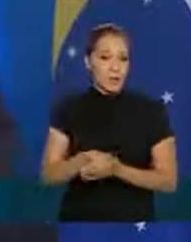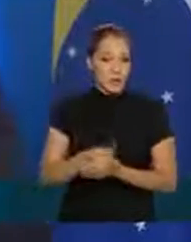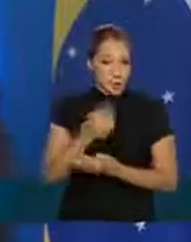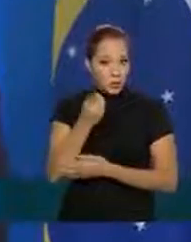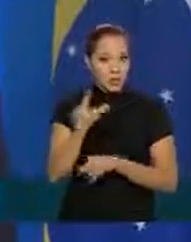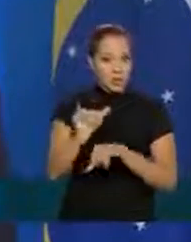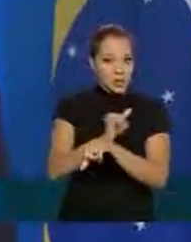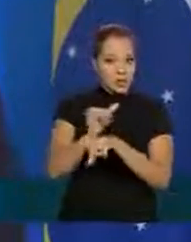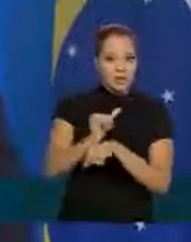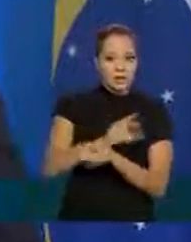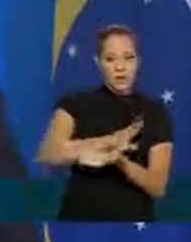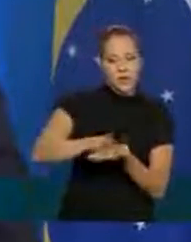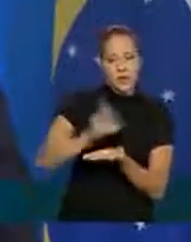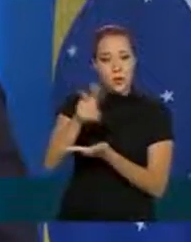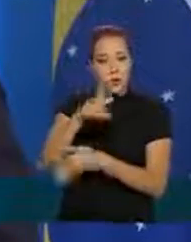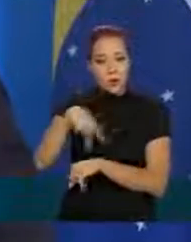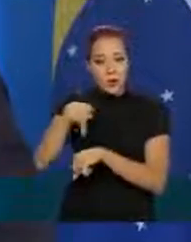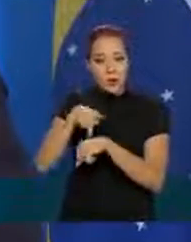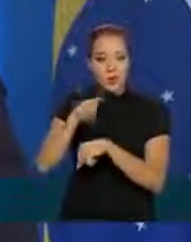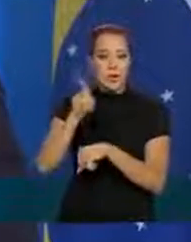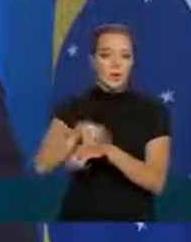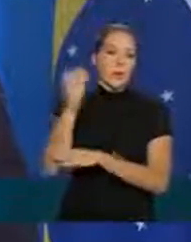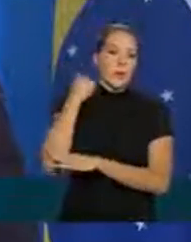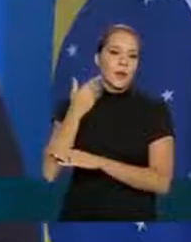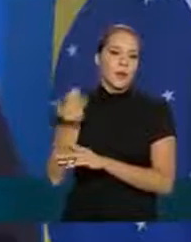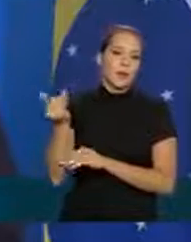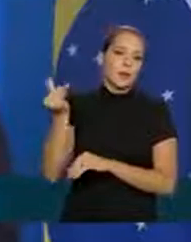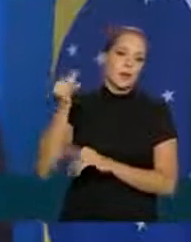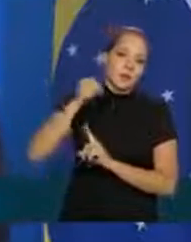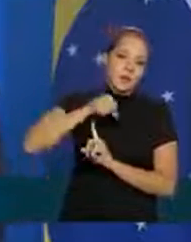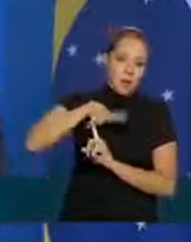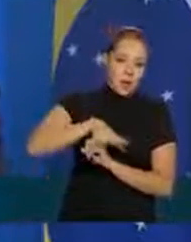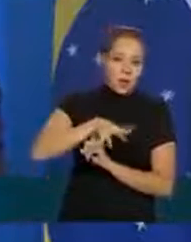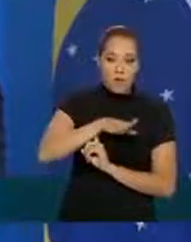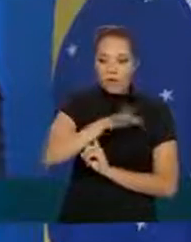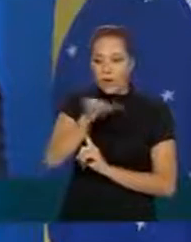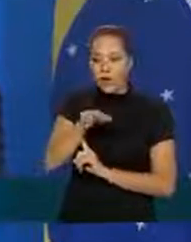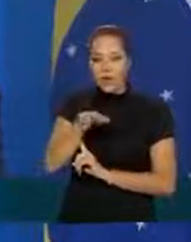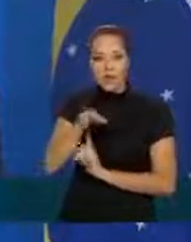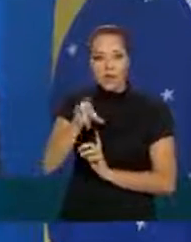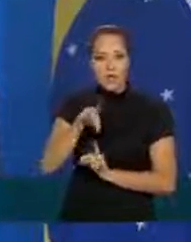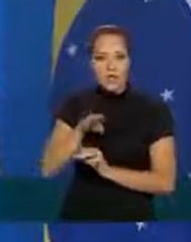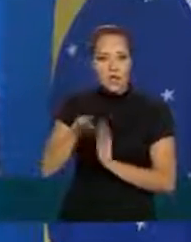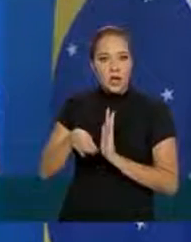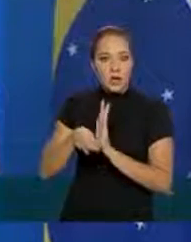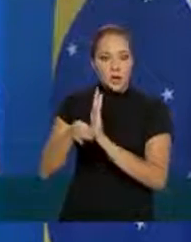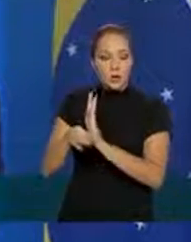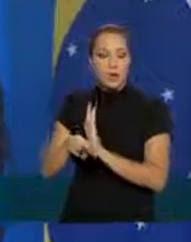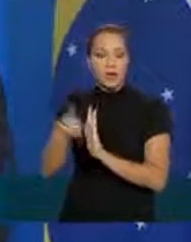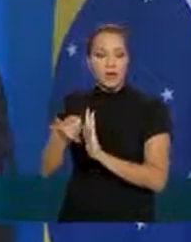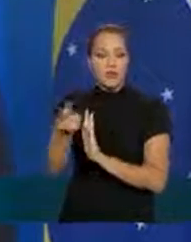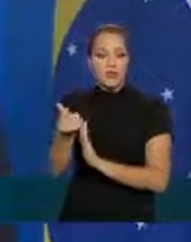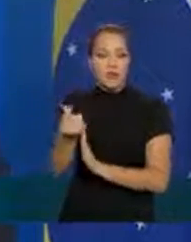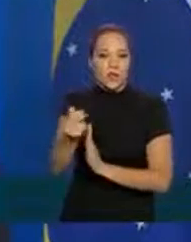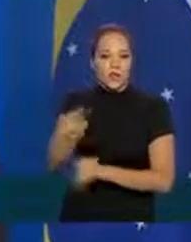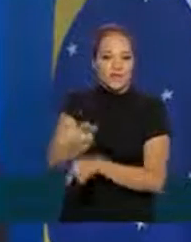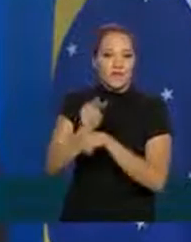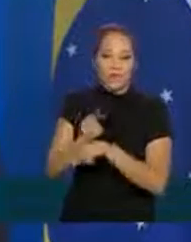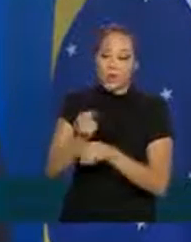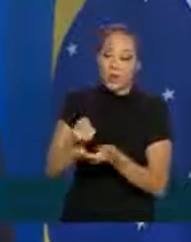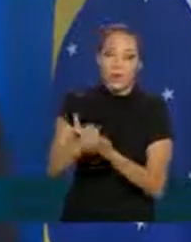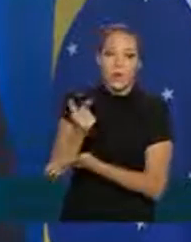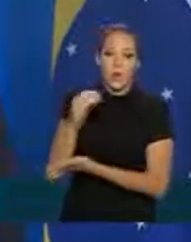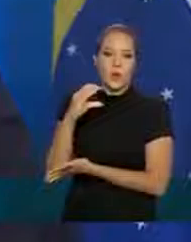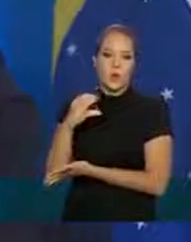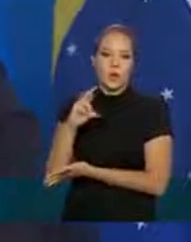que é tomada em vários outros países é o banco central vai lá e ao invés de financiar o banco com lastro em crédito ele compra o crédito